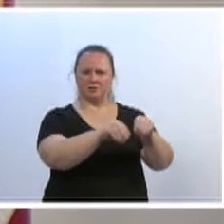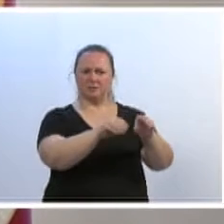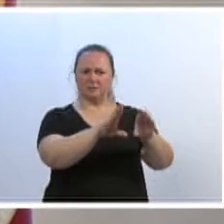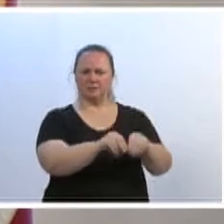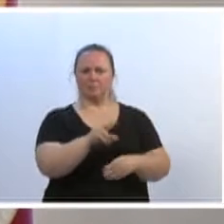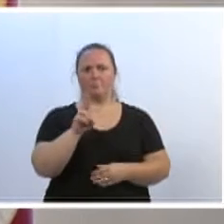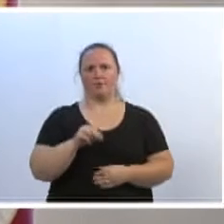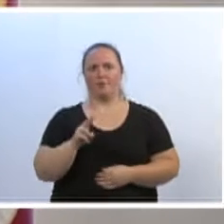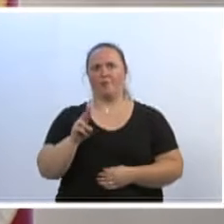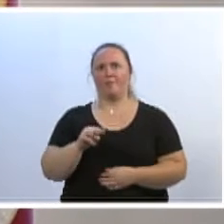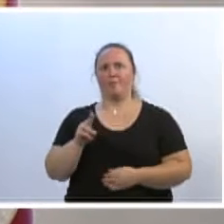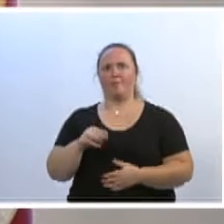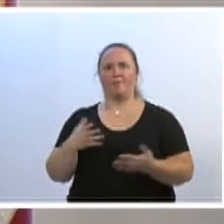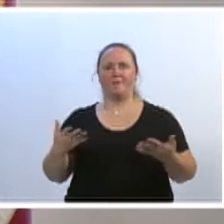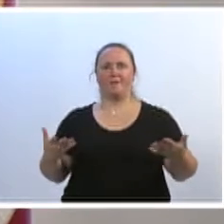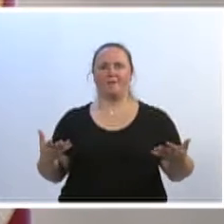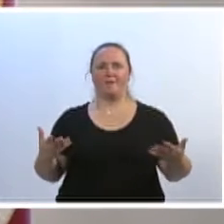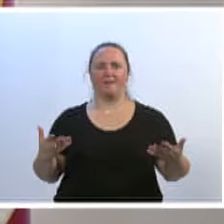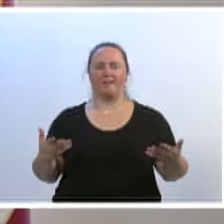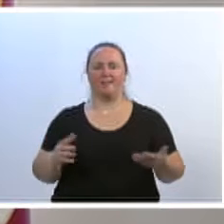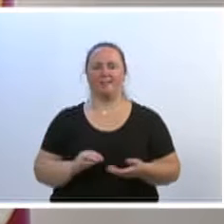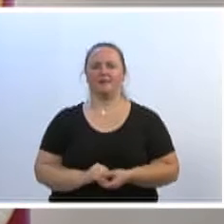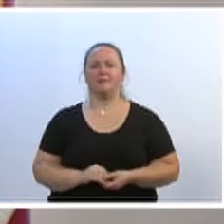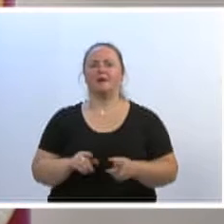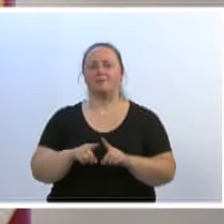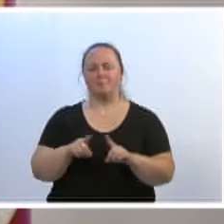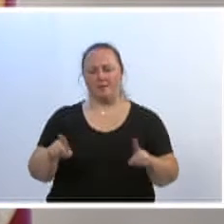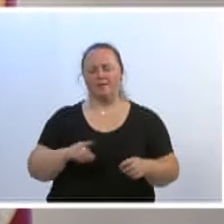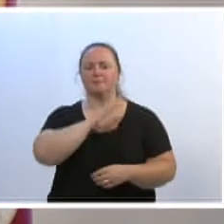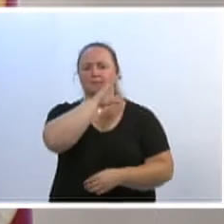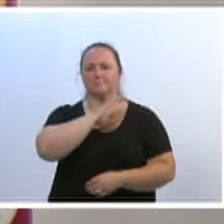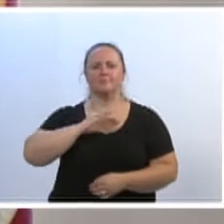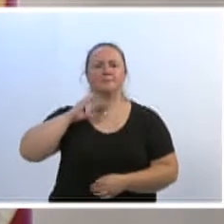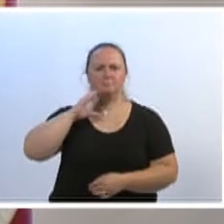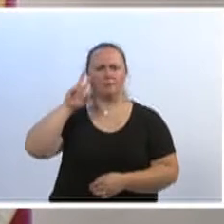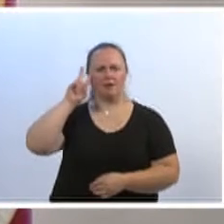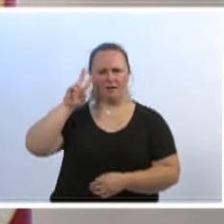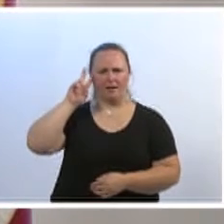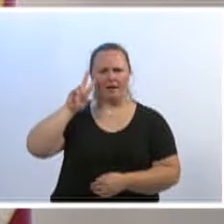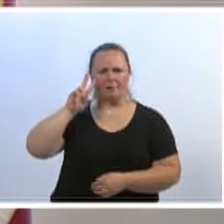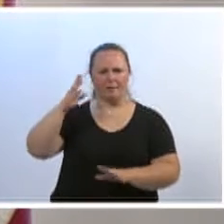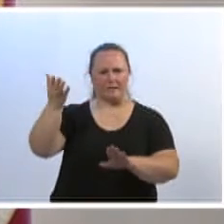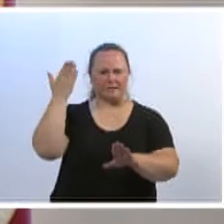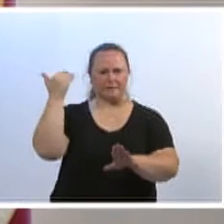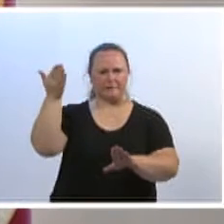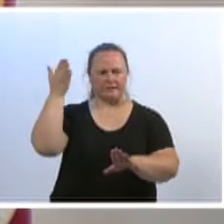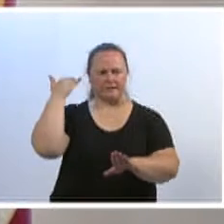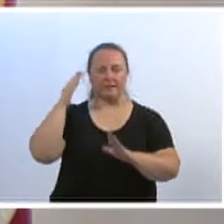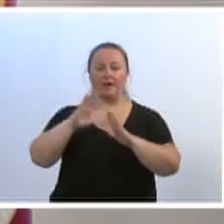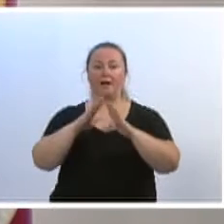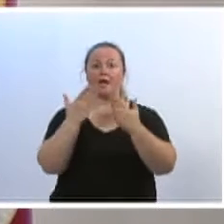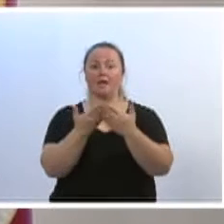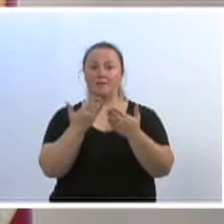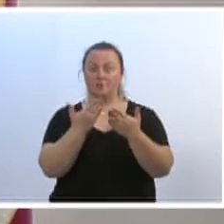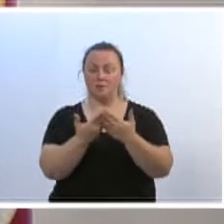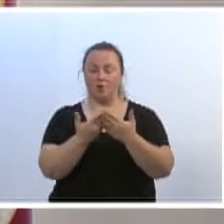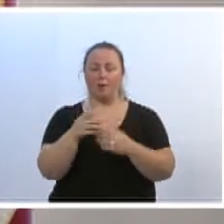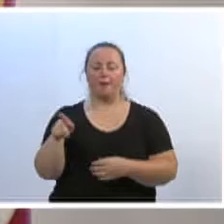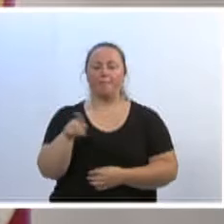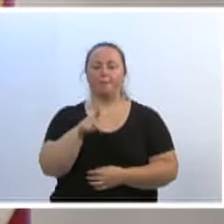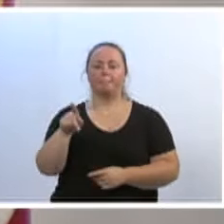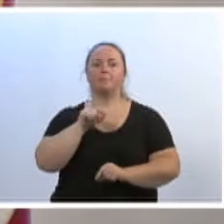essa época, mas eu acredito que o doutor César sim conhece, quando lá na escola os professores usavam a